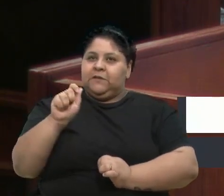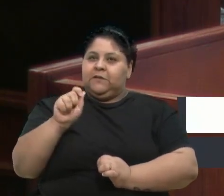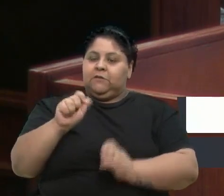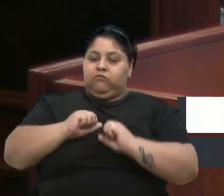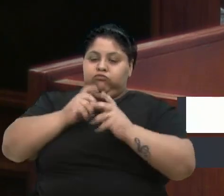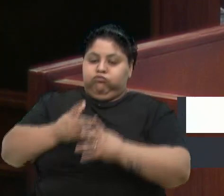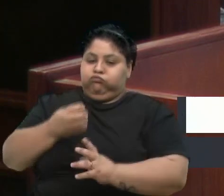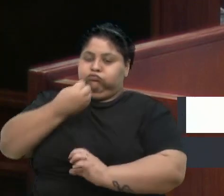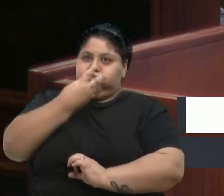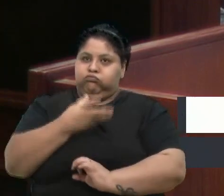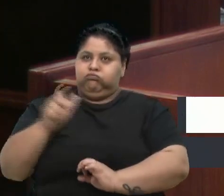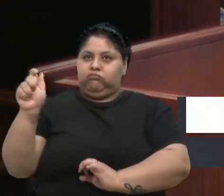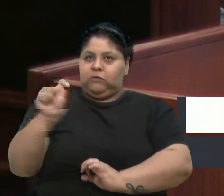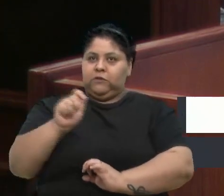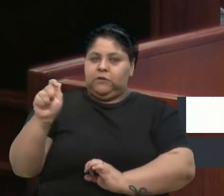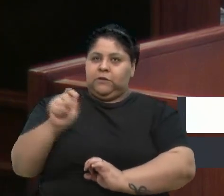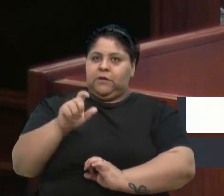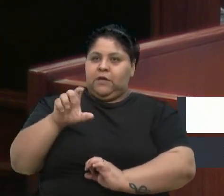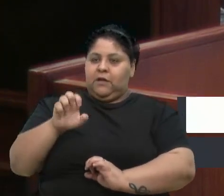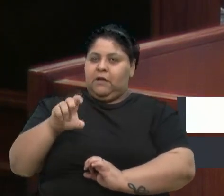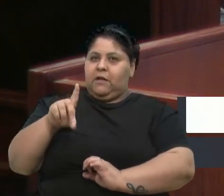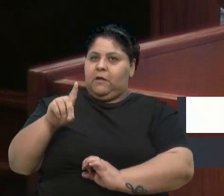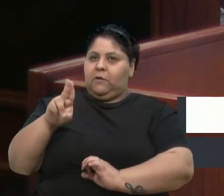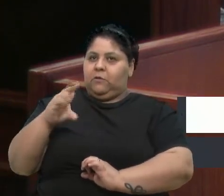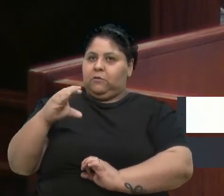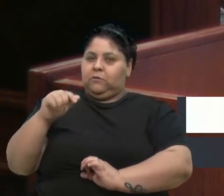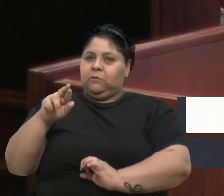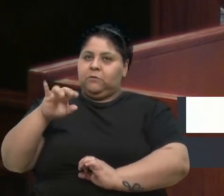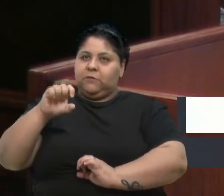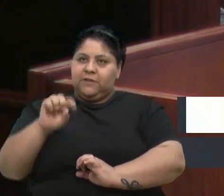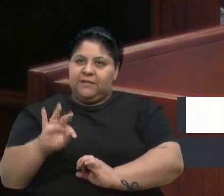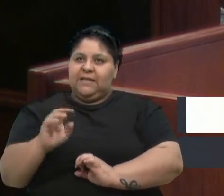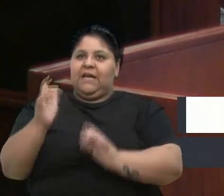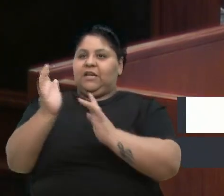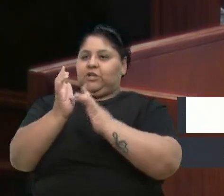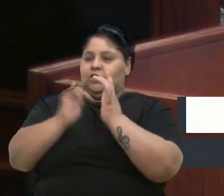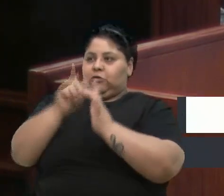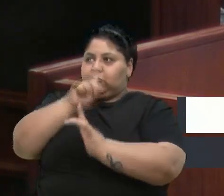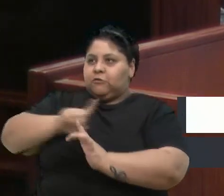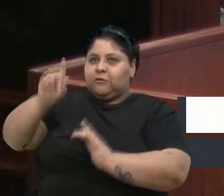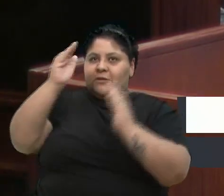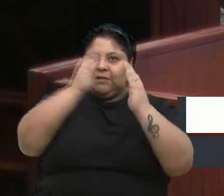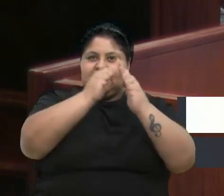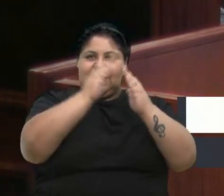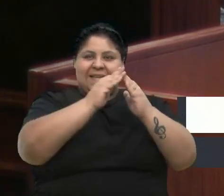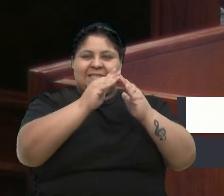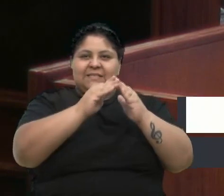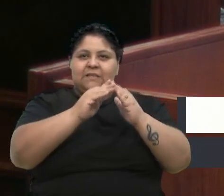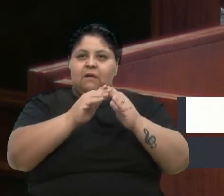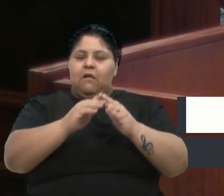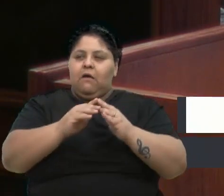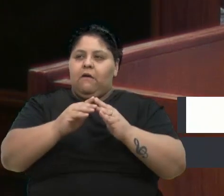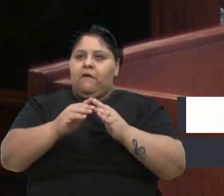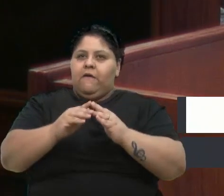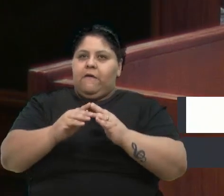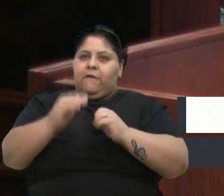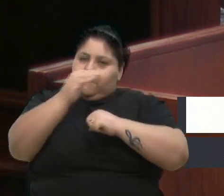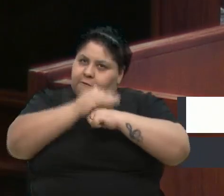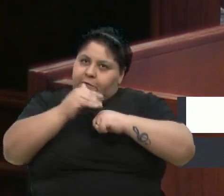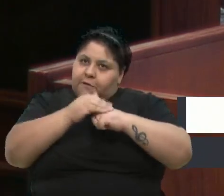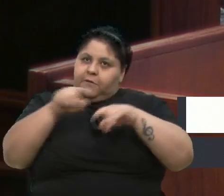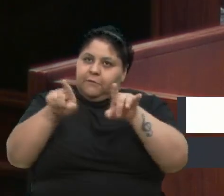a Associação Educaritá, Associação Jesus Senhor, Casa Lar Fraternidade, Centro de Convivência